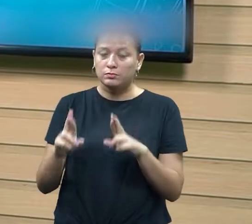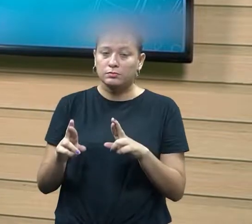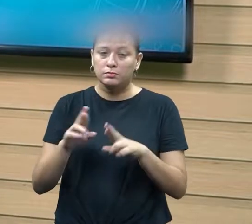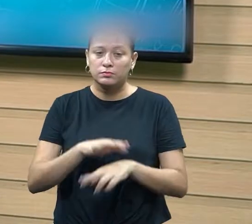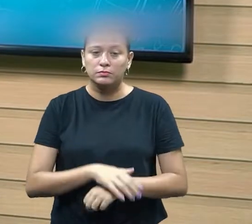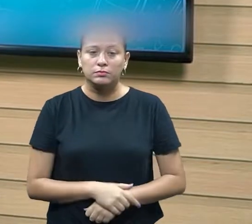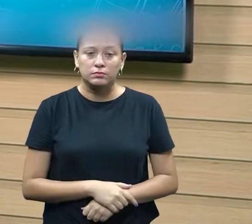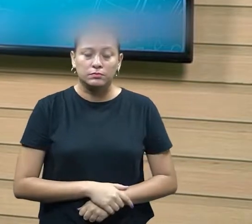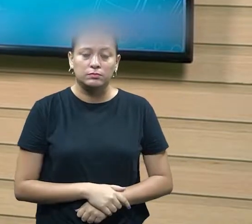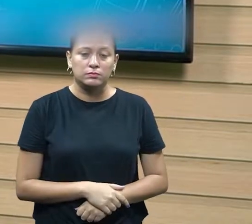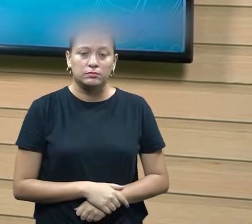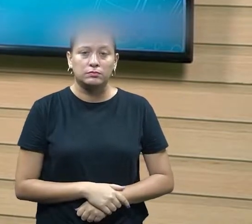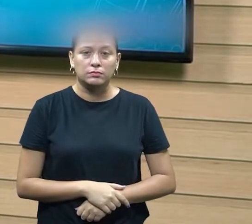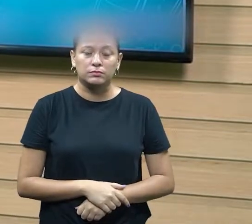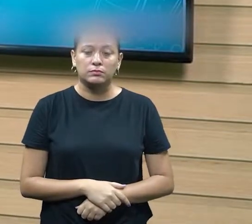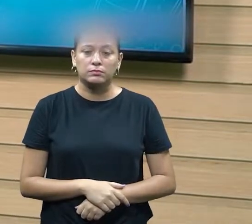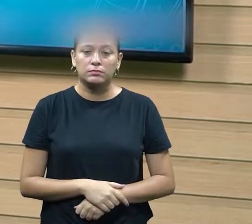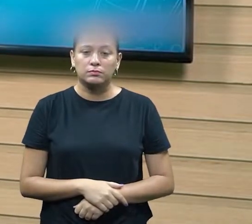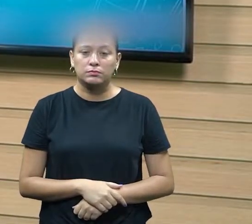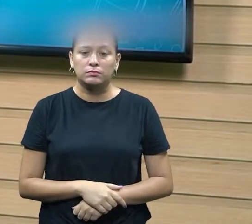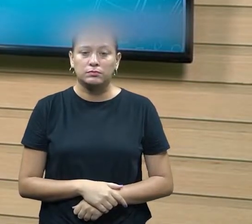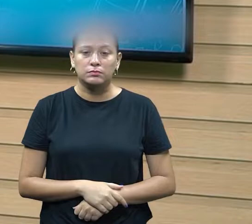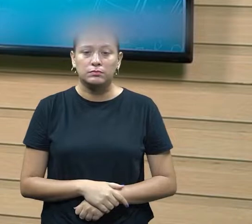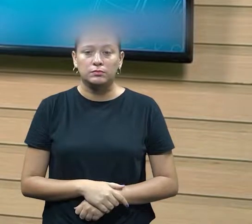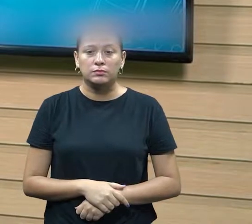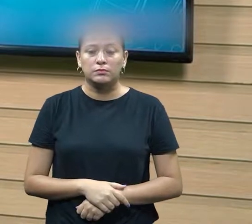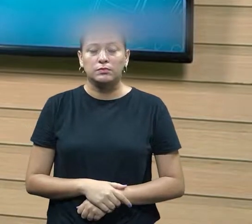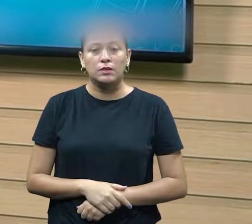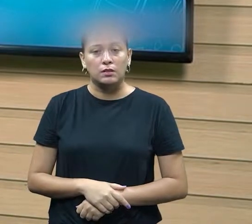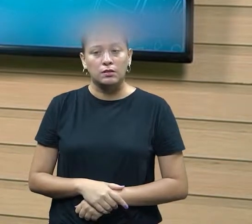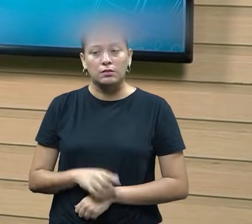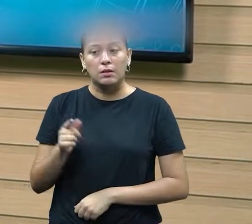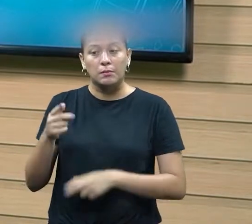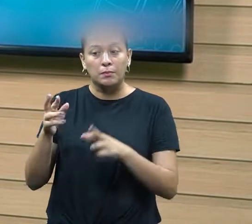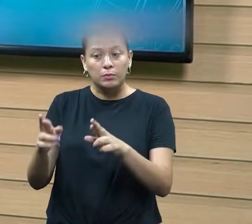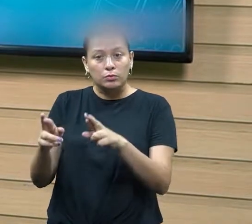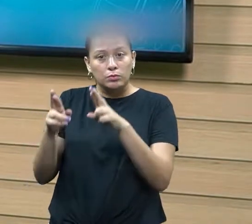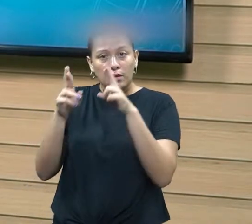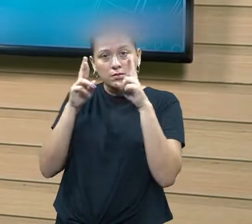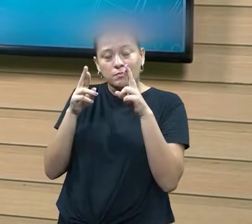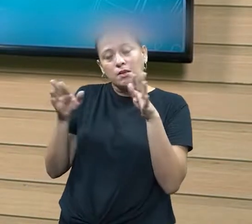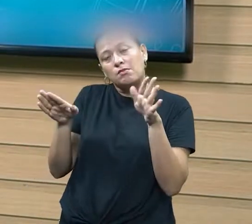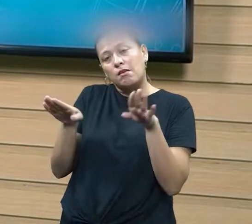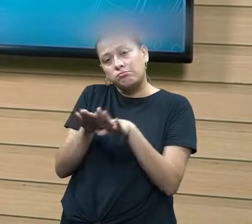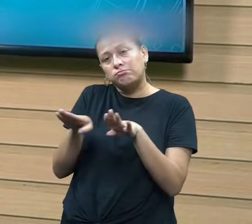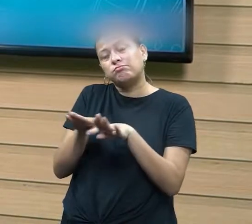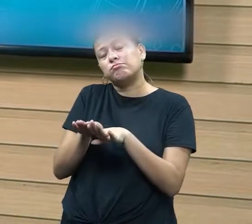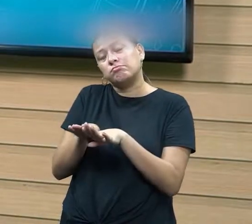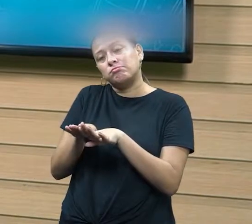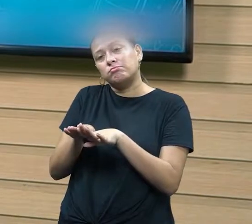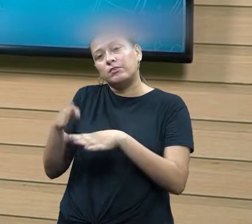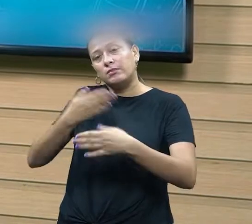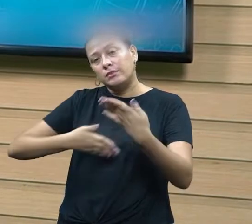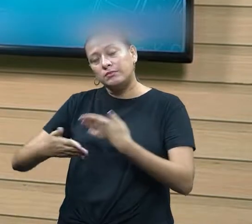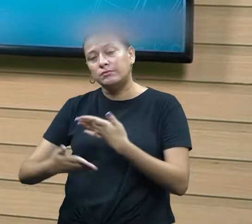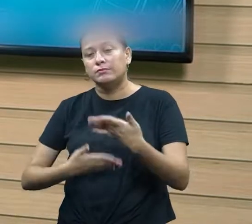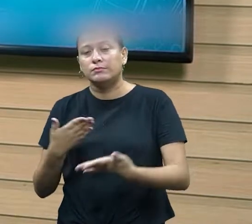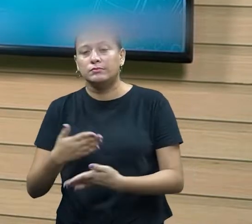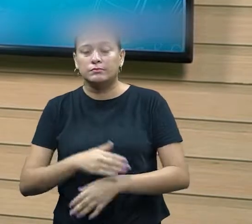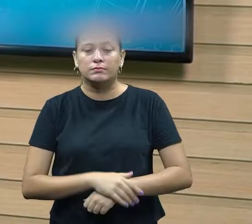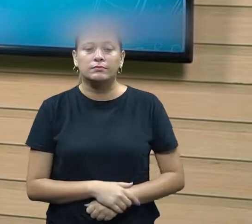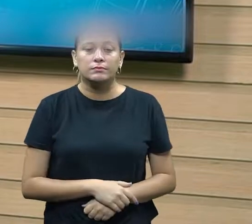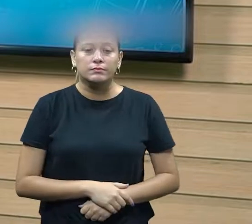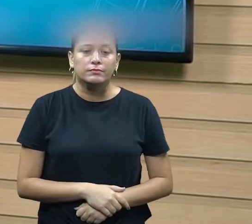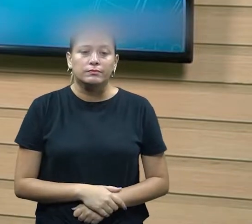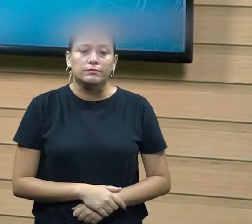querendo ter respeito e respeitando o outro então por isso que o texto está trazendo bem aqui bem claro que as pessoas que têm os direitos que